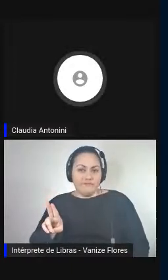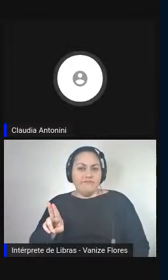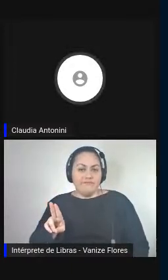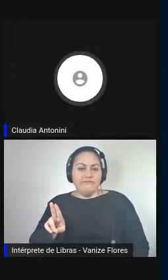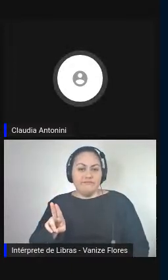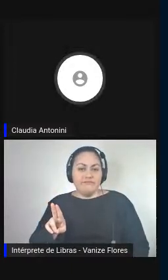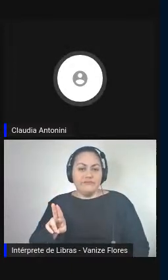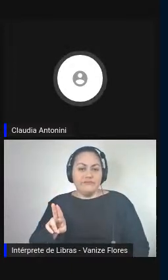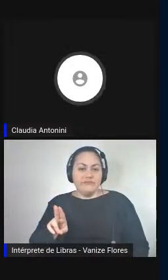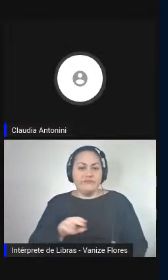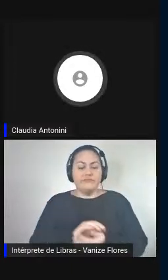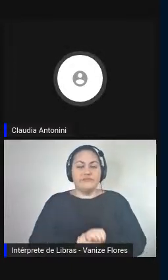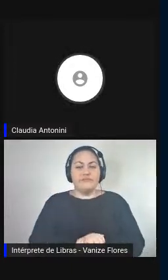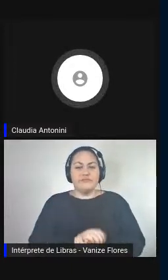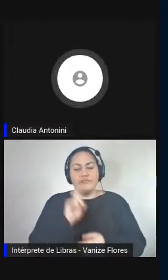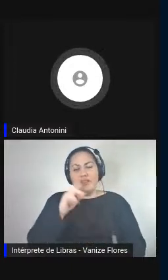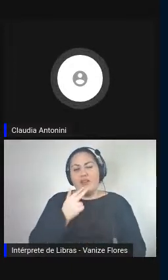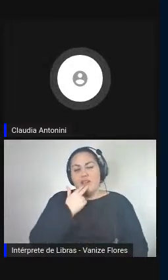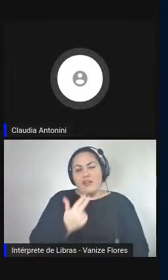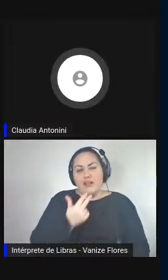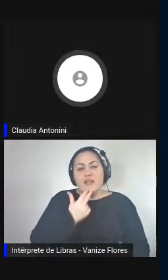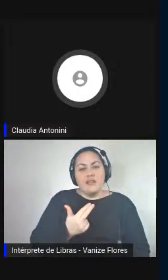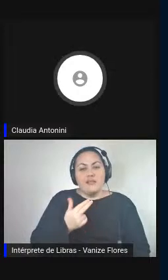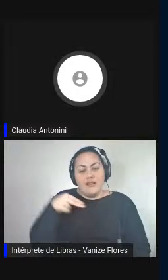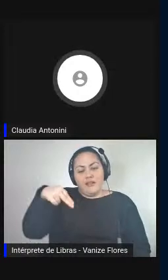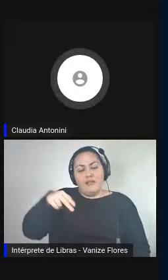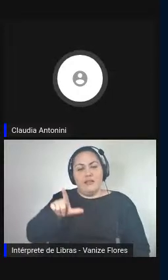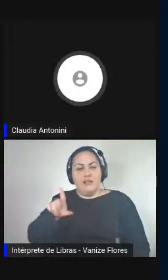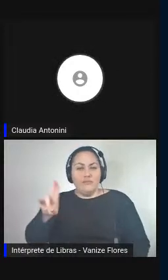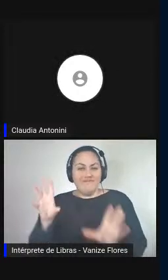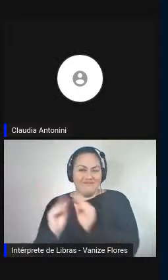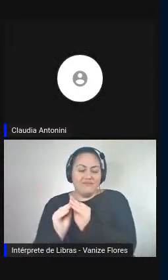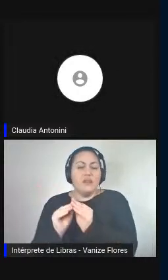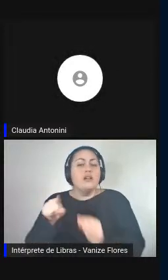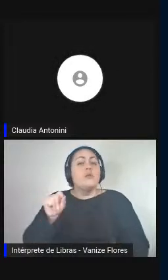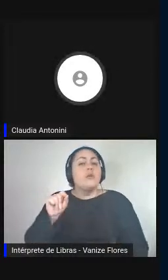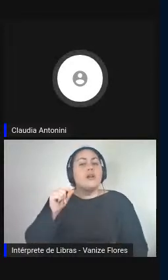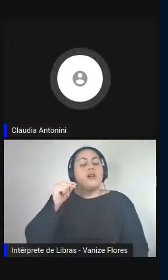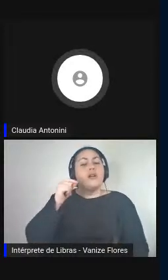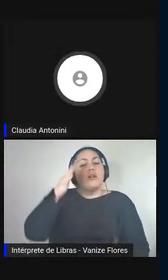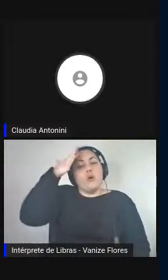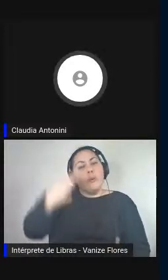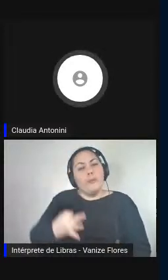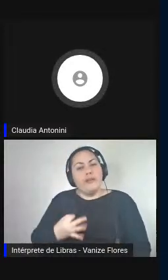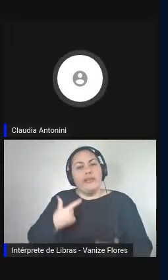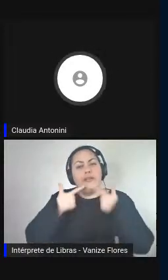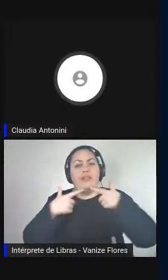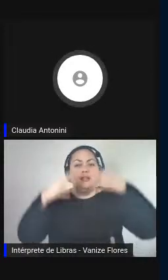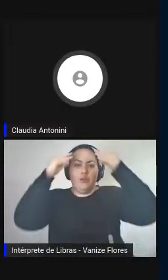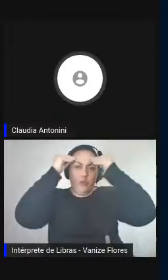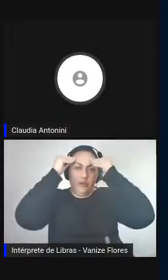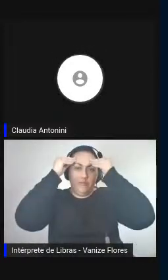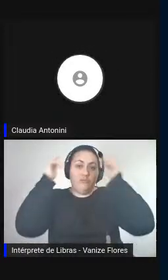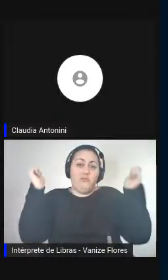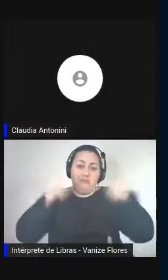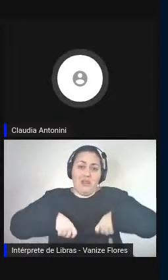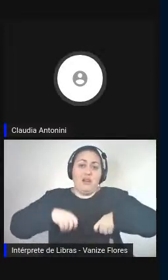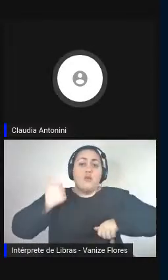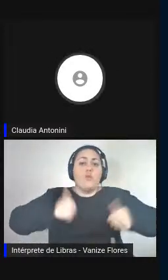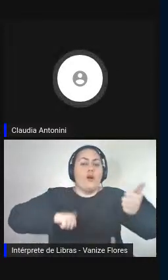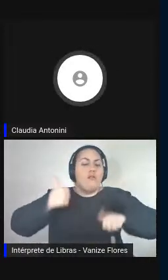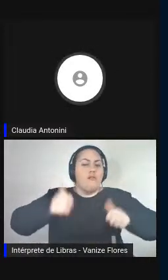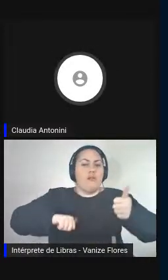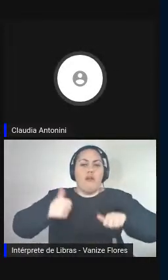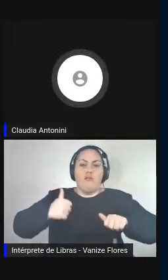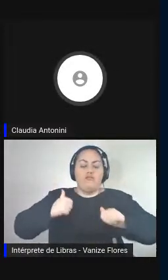Natural Language Understanding, a compreensão da linguagem e fazer um salto de qualidade no